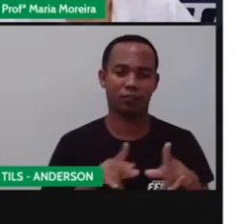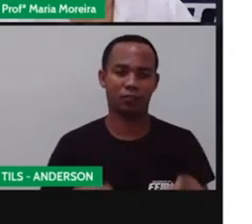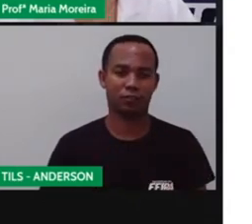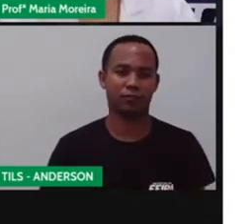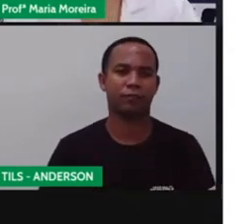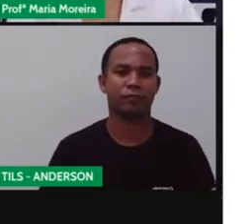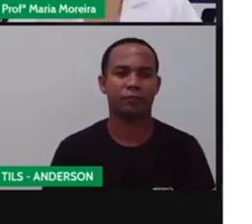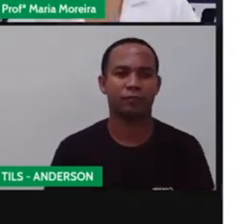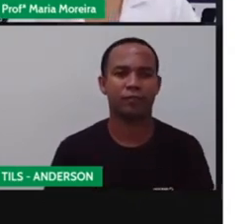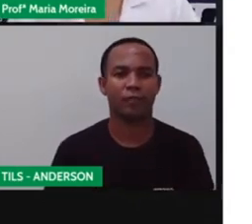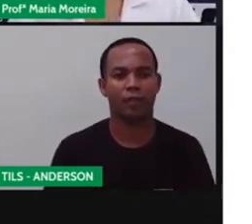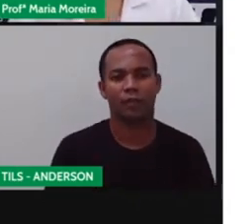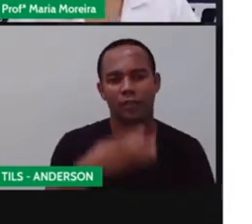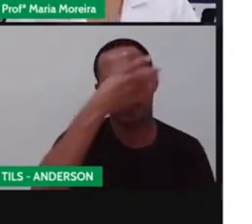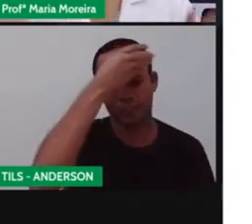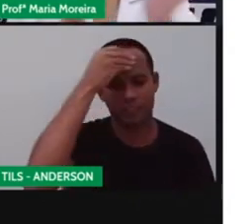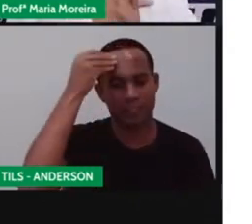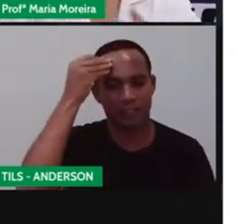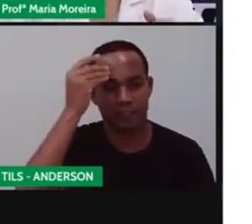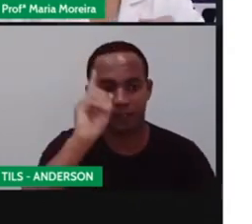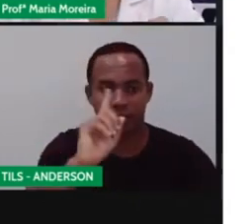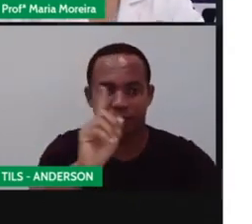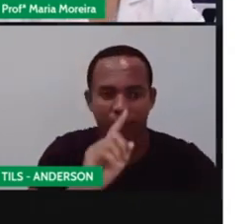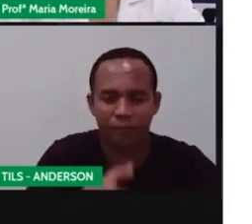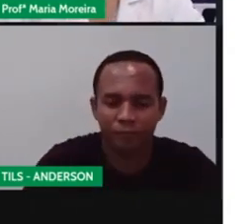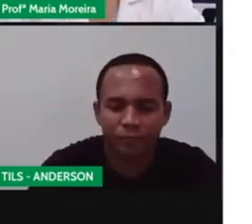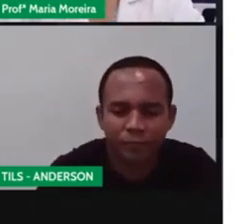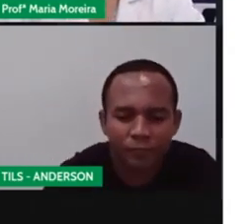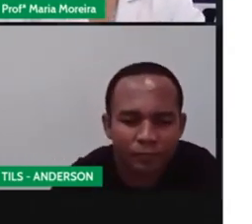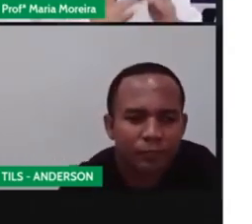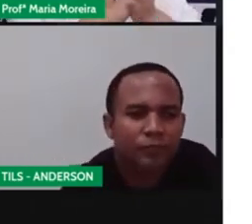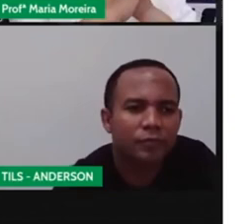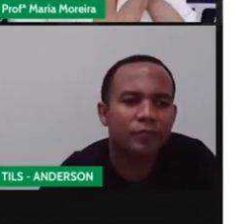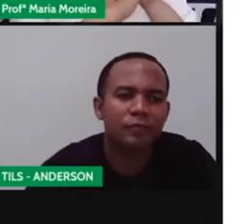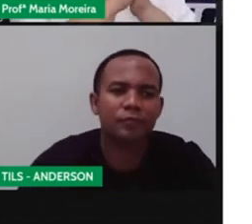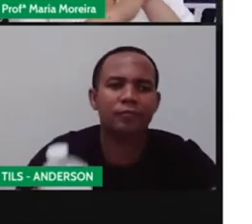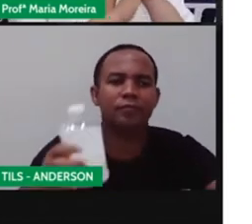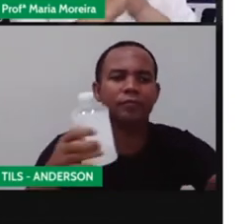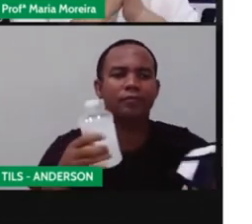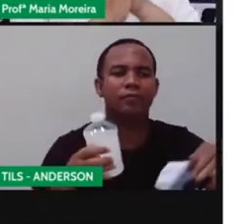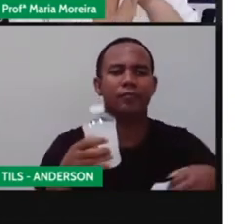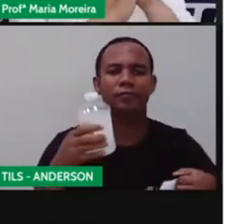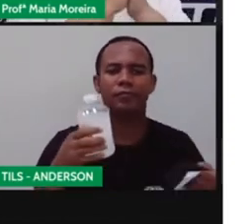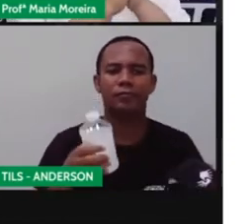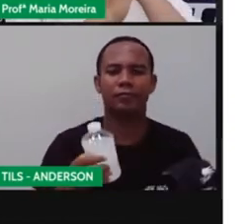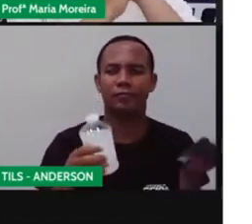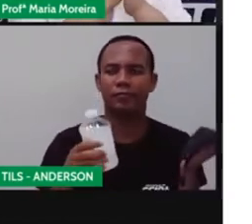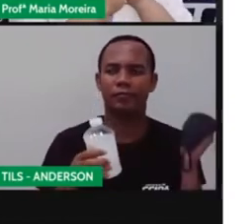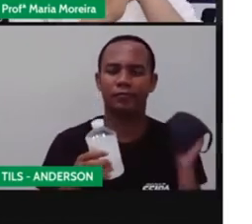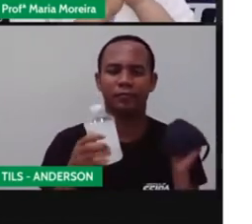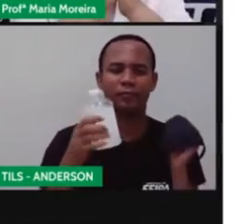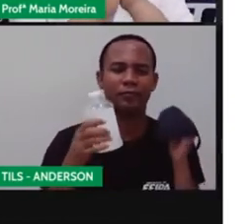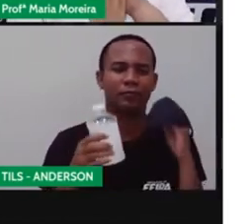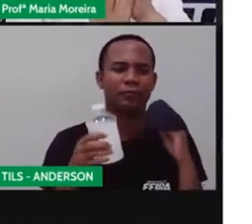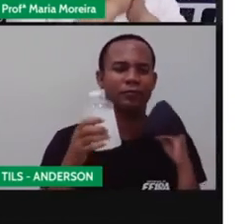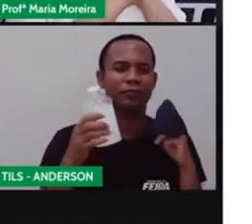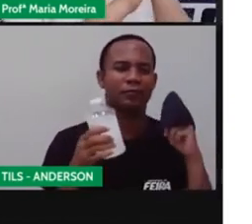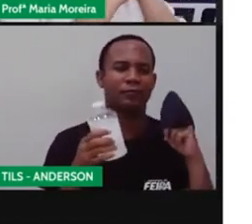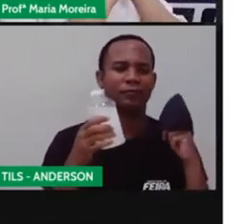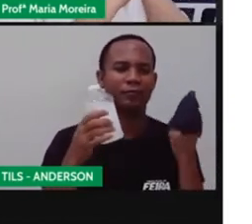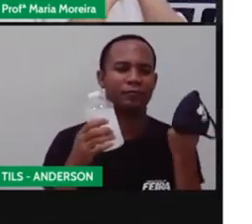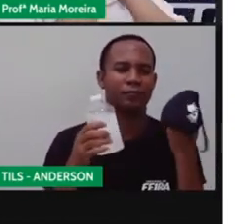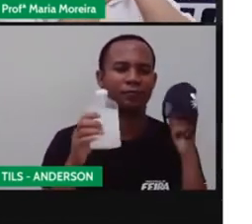Não vamos esquecer do nosso... Lava o quê? Lava uma mão. Lava outra.